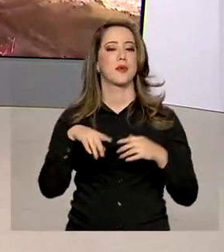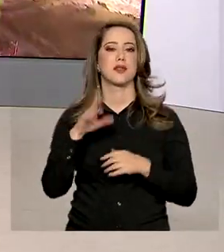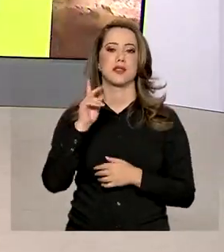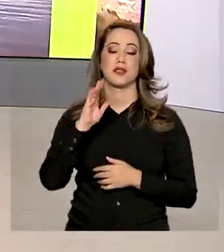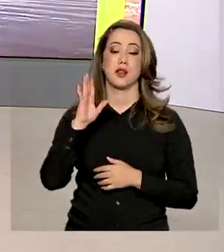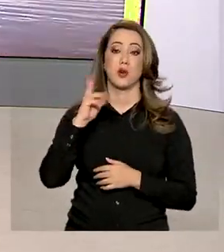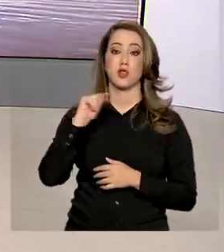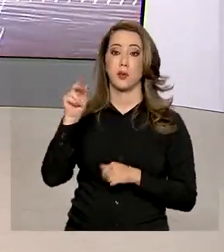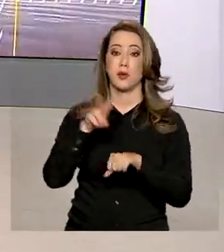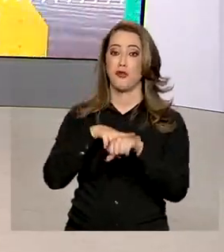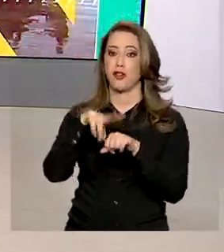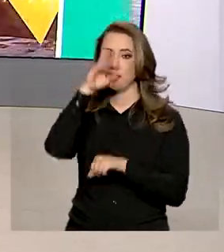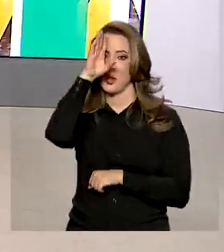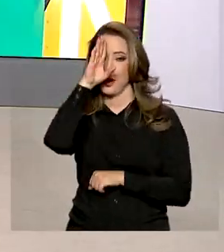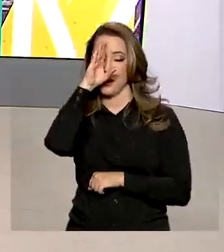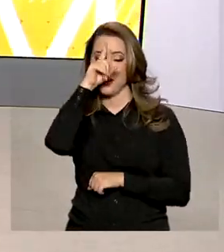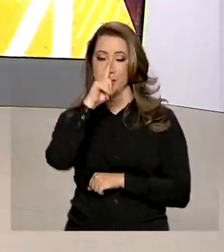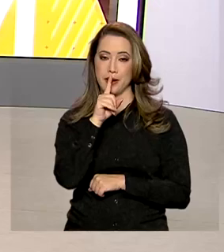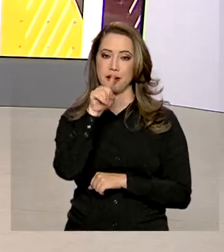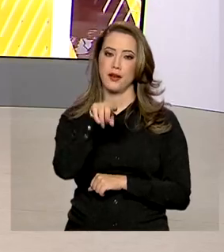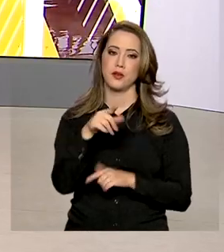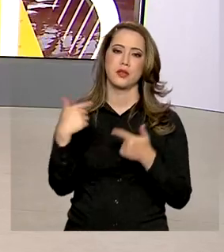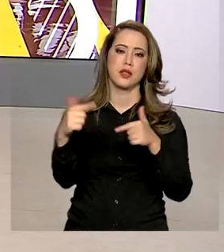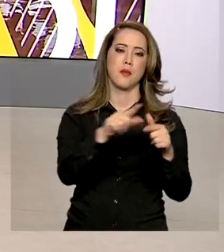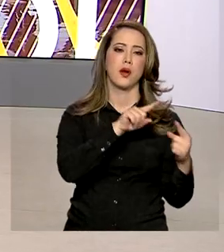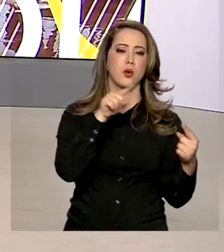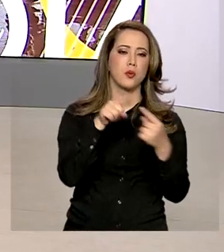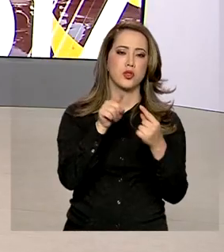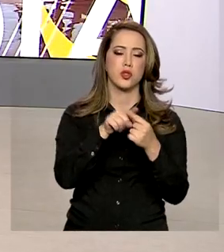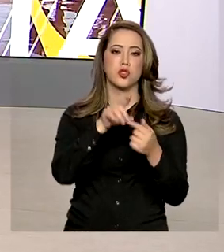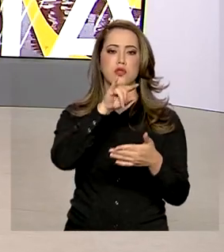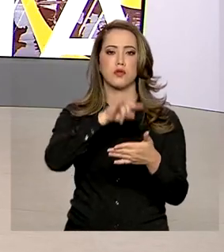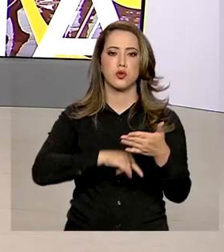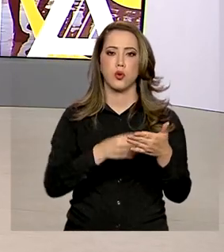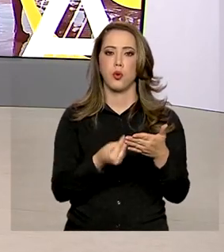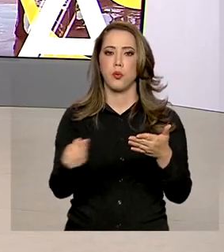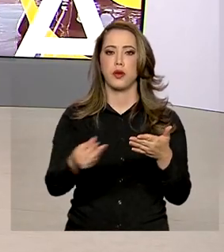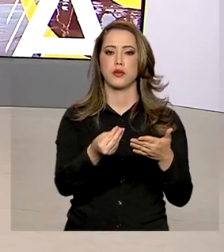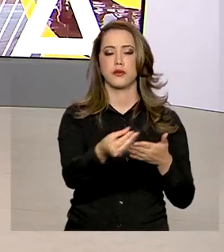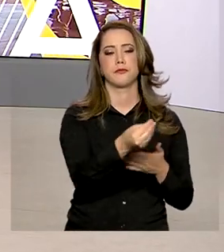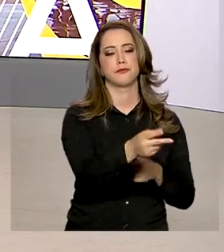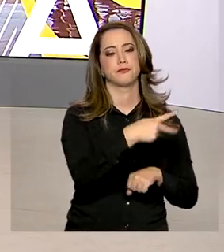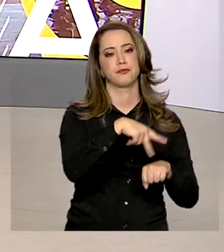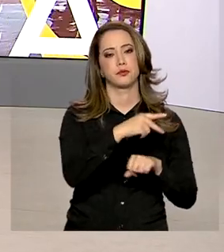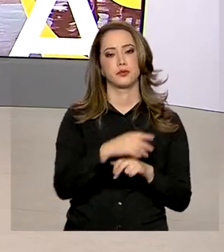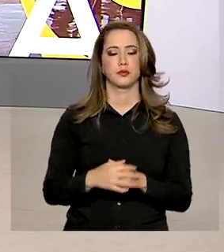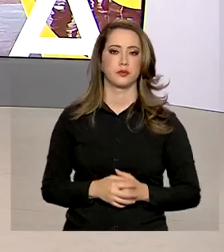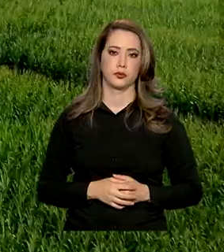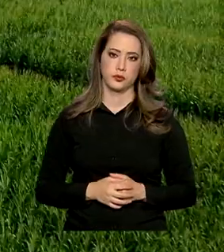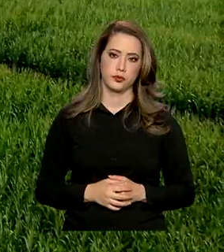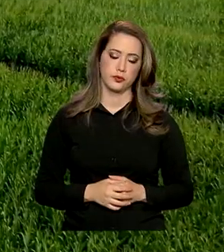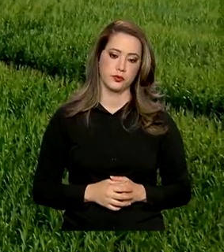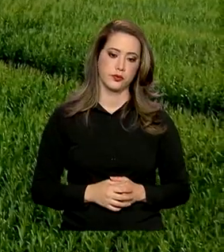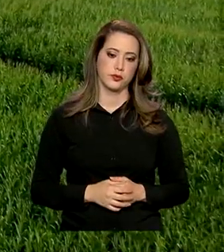Abril Verde e Amarelo, iniciativa voltada para ampliar a regularização fundiária em todo o país.